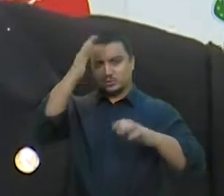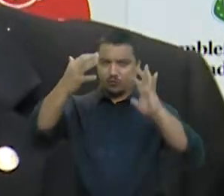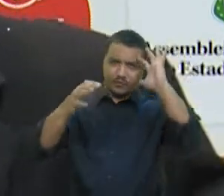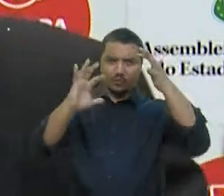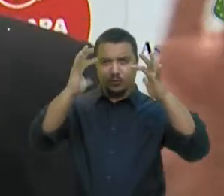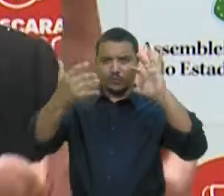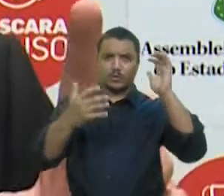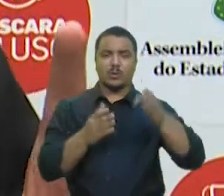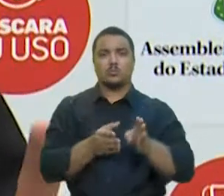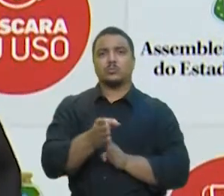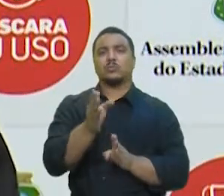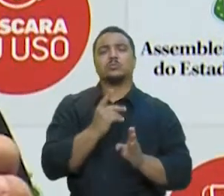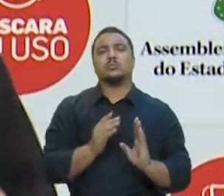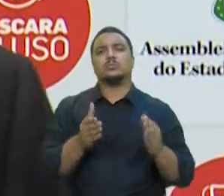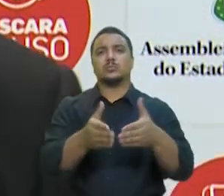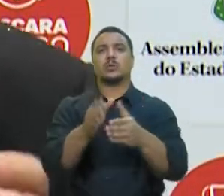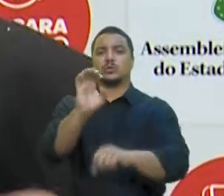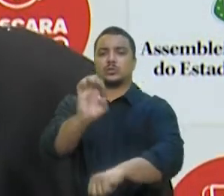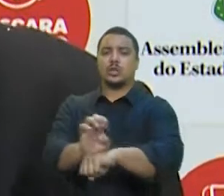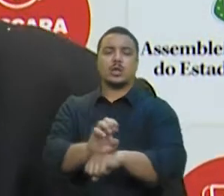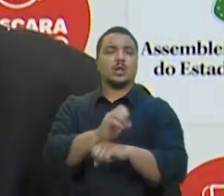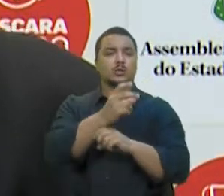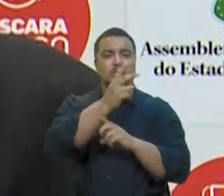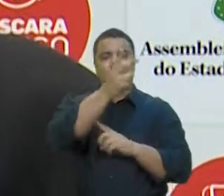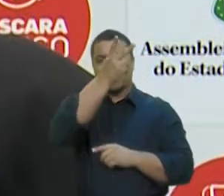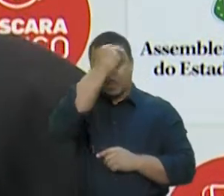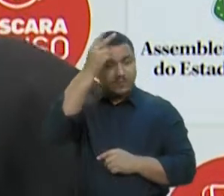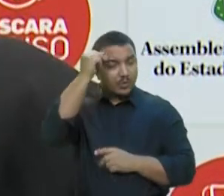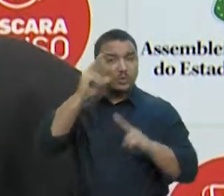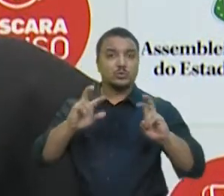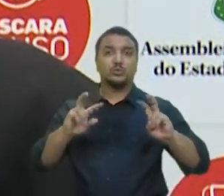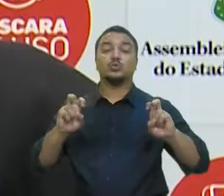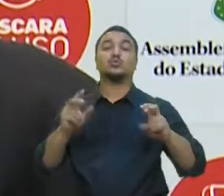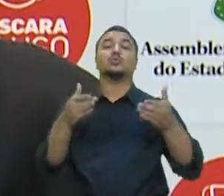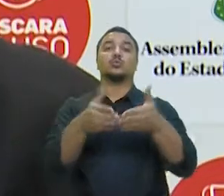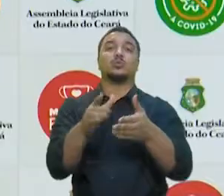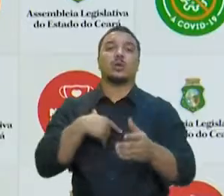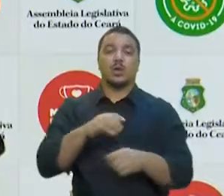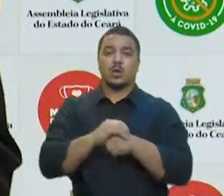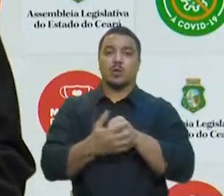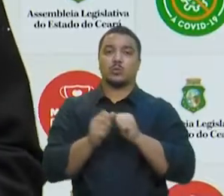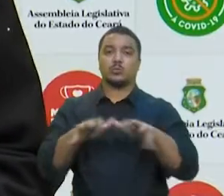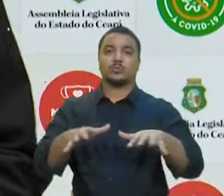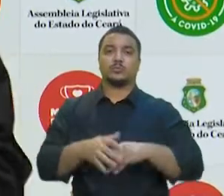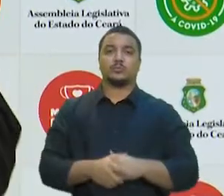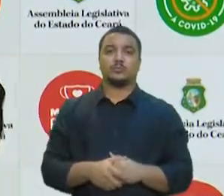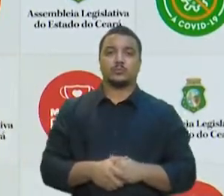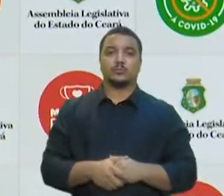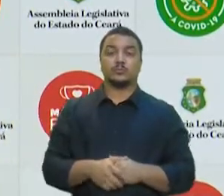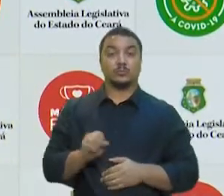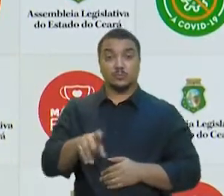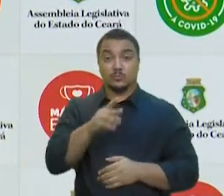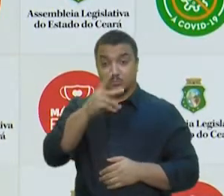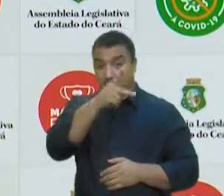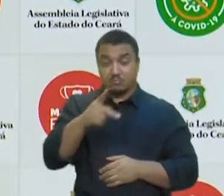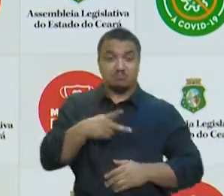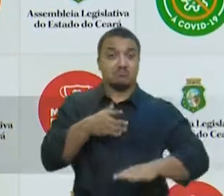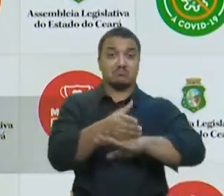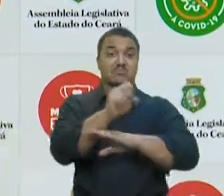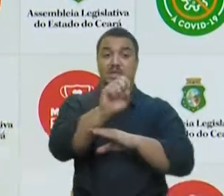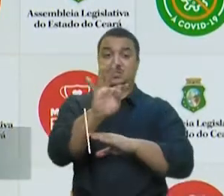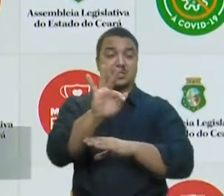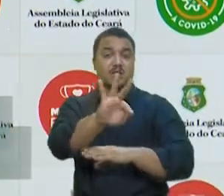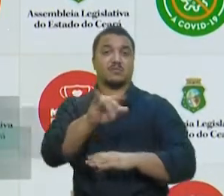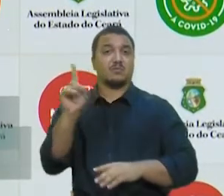competência a estados e municípios para estabelecerem medidas de combate à pandemia. Eu fosse o presidente, nem ia ao STF, porque o